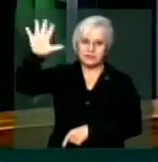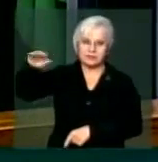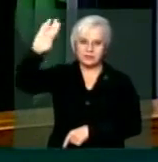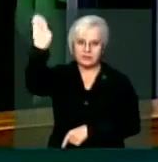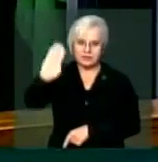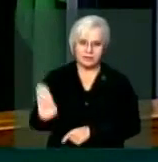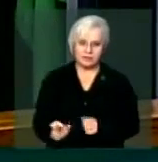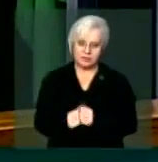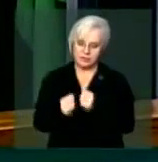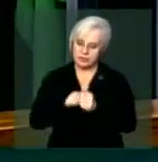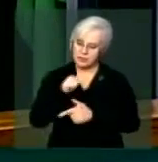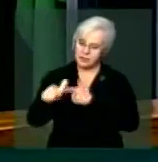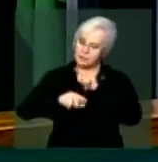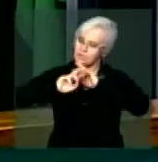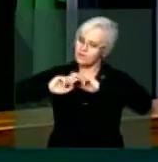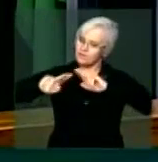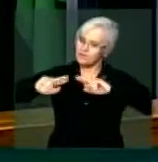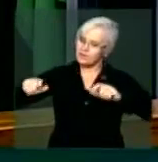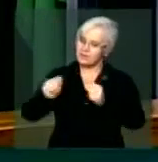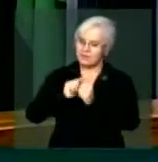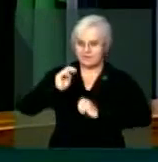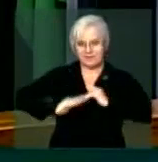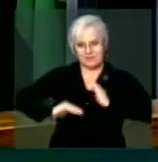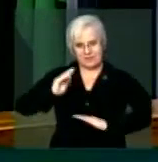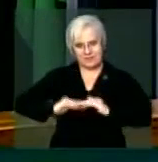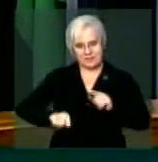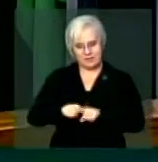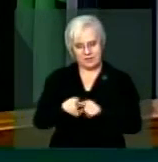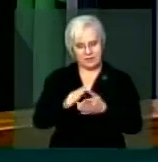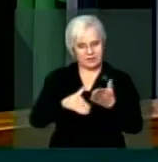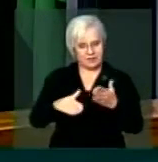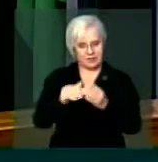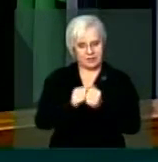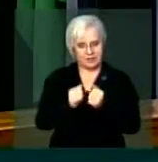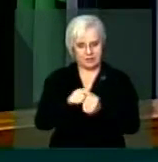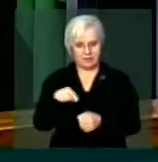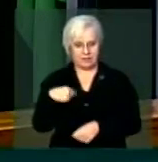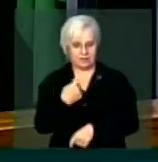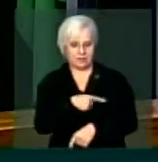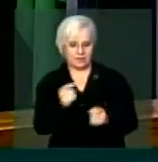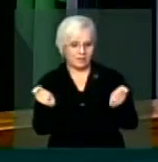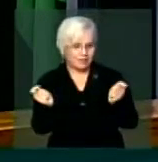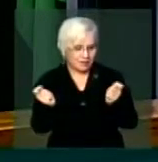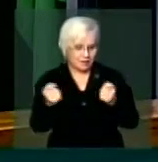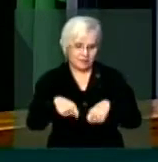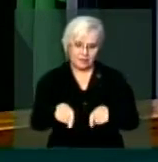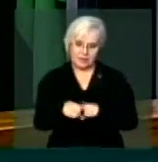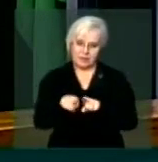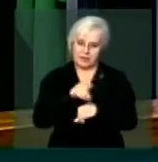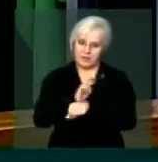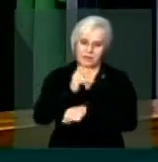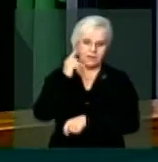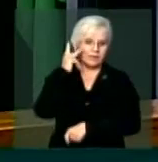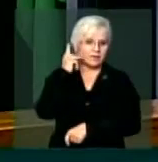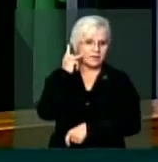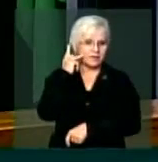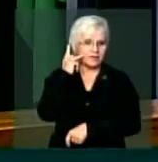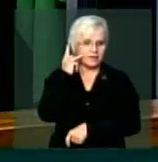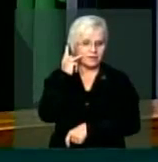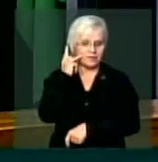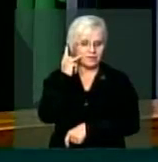em suas áreas, em suas atividades profissionais. E tudo isso faz com que nós possamos, nós cearens, portamos